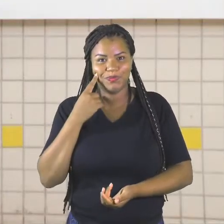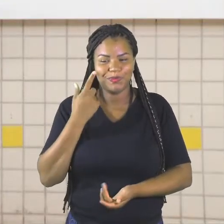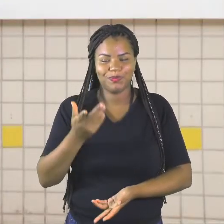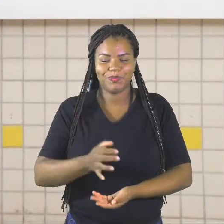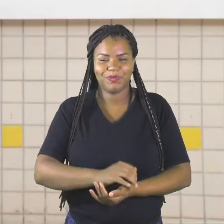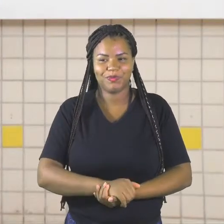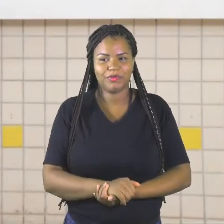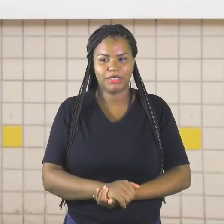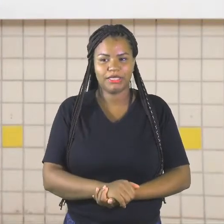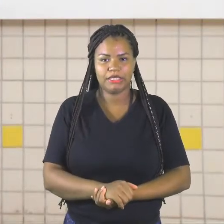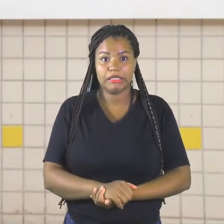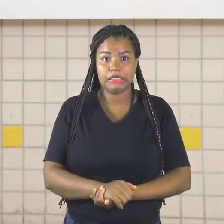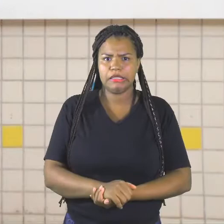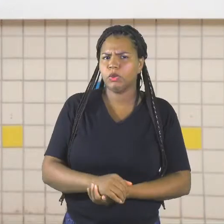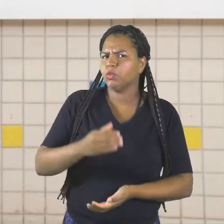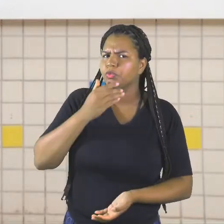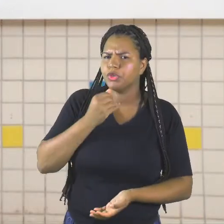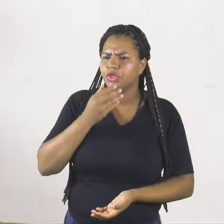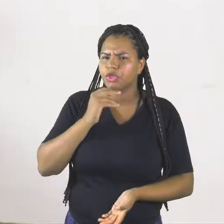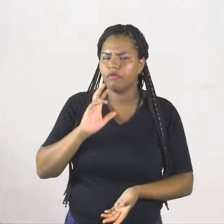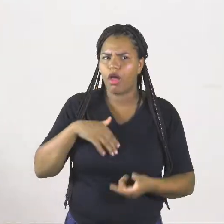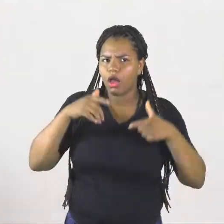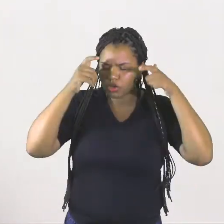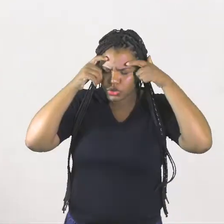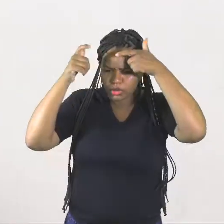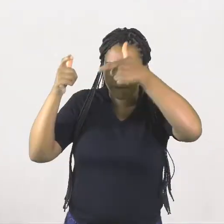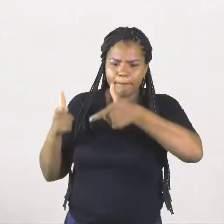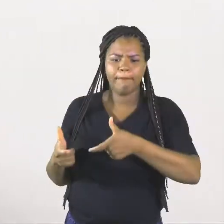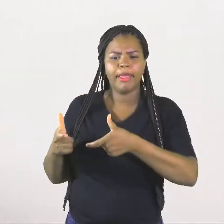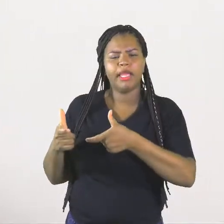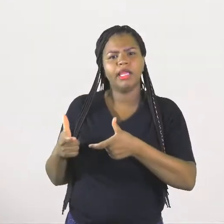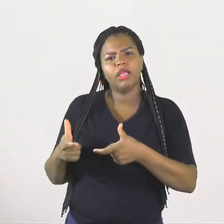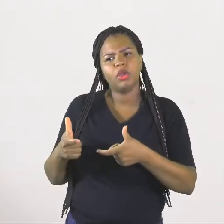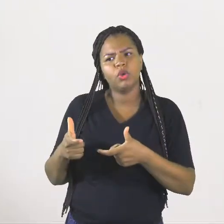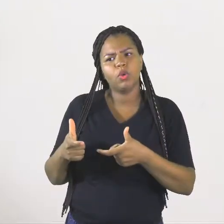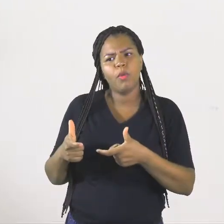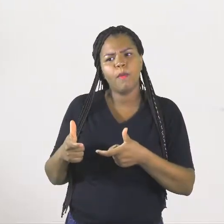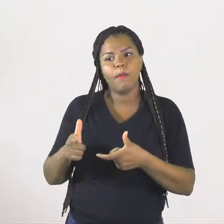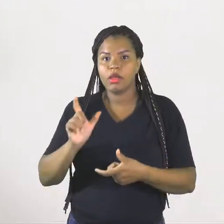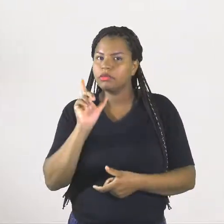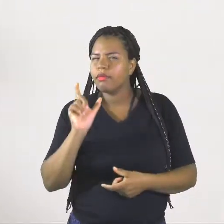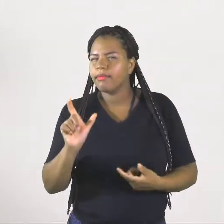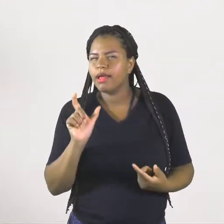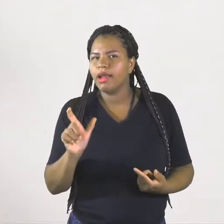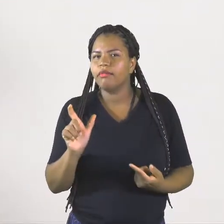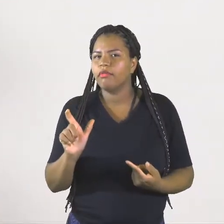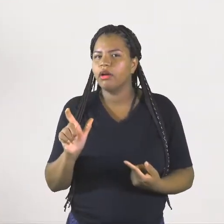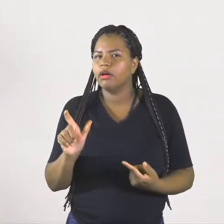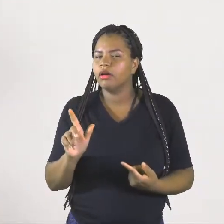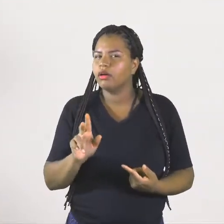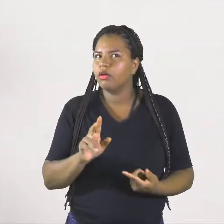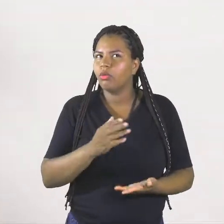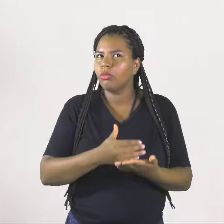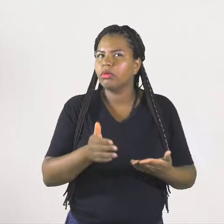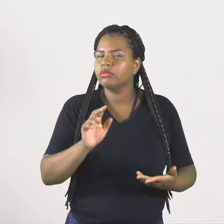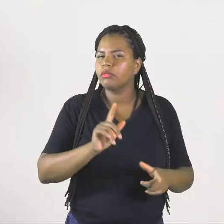Será que os meninos vão tirar o chapéu pra essa palavra? Começa com V.